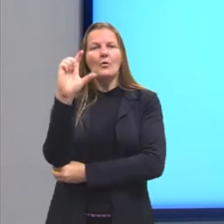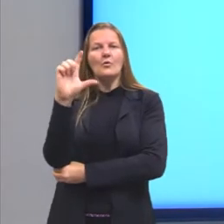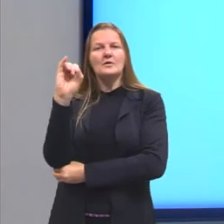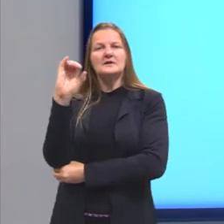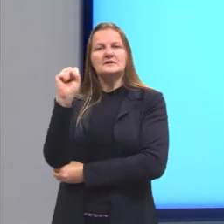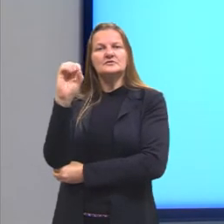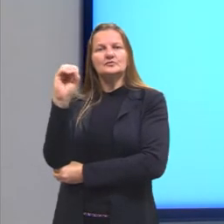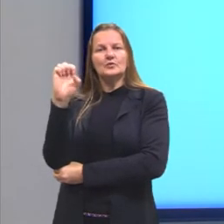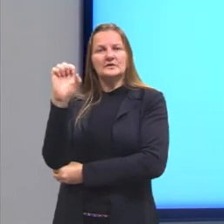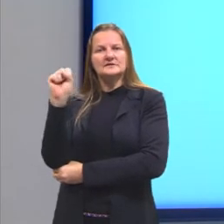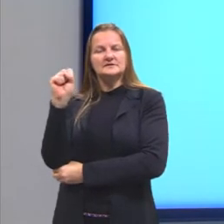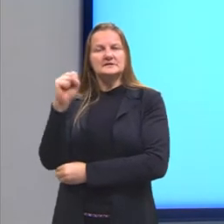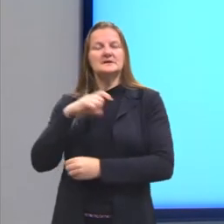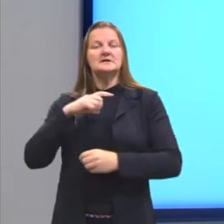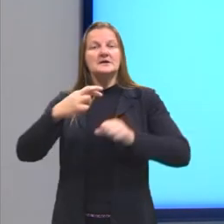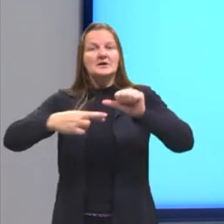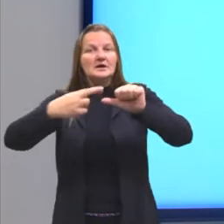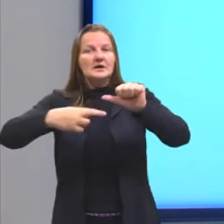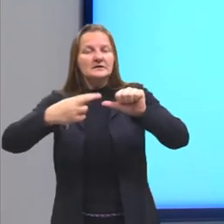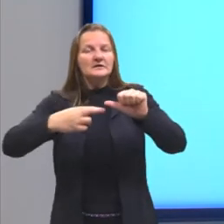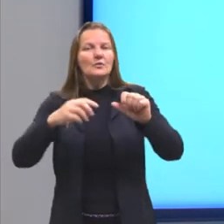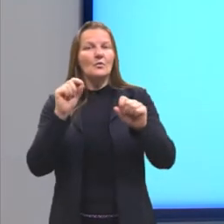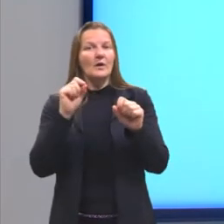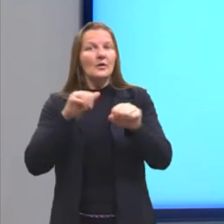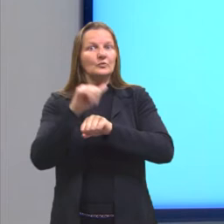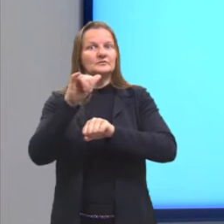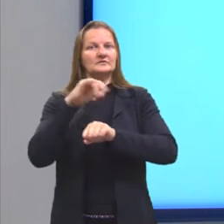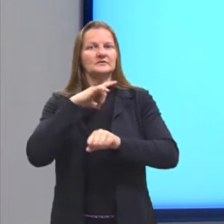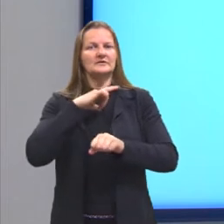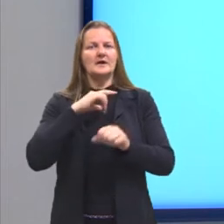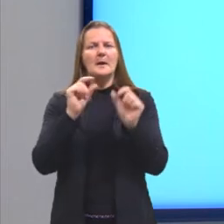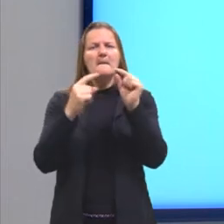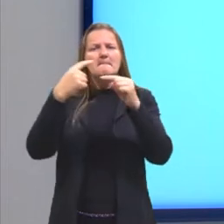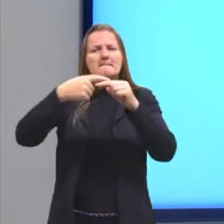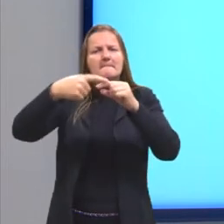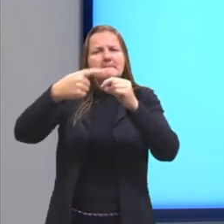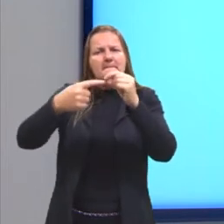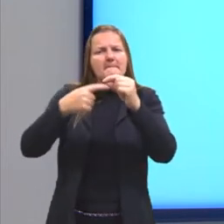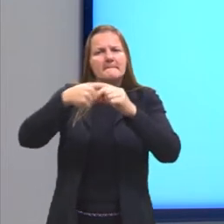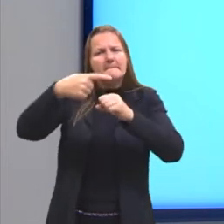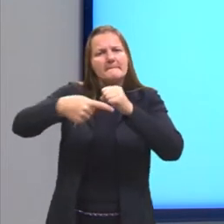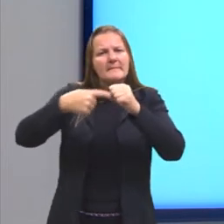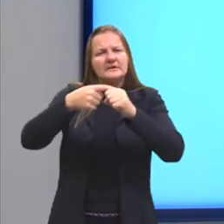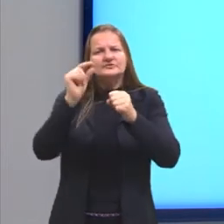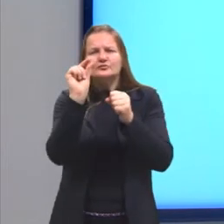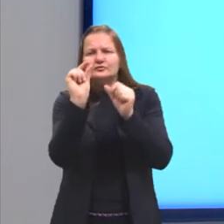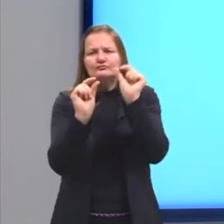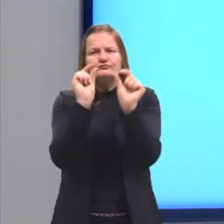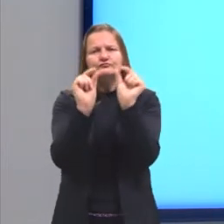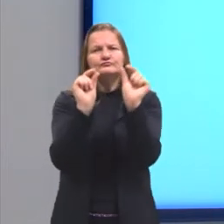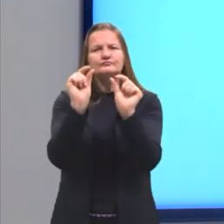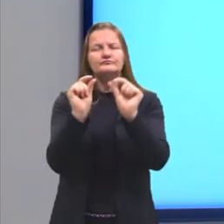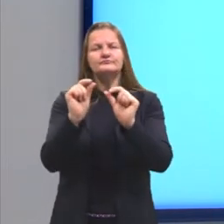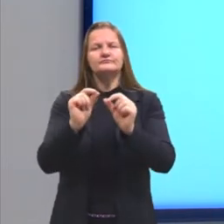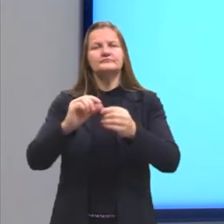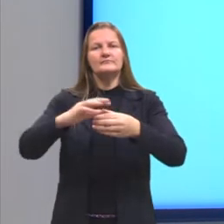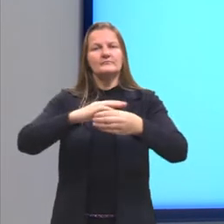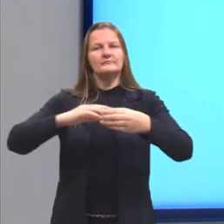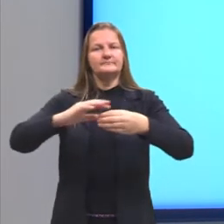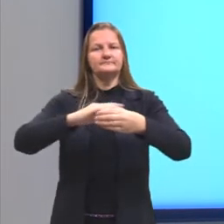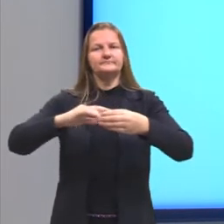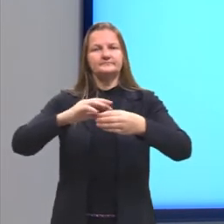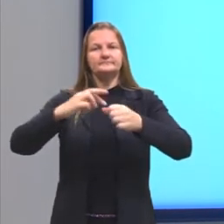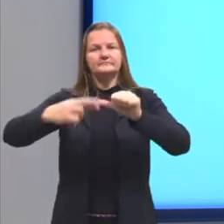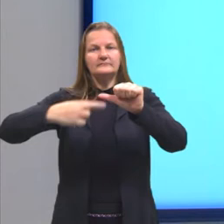explica que, para uma reação química ocorrer, as partículas dos reagentes, tá? Pensando só num reagente ali